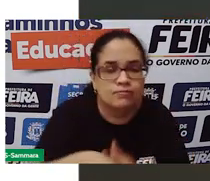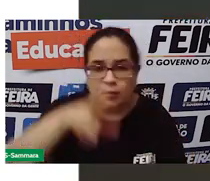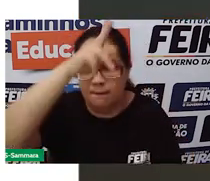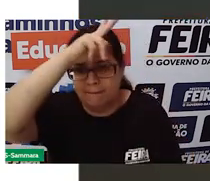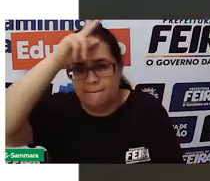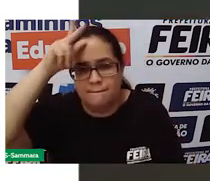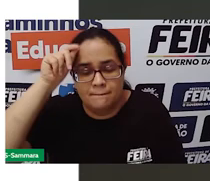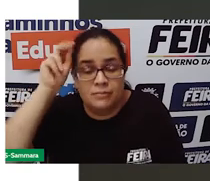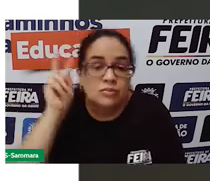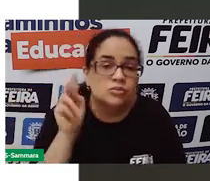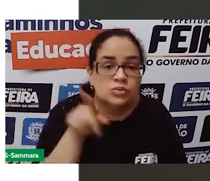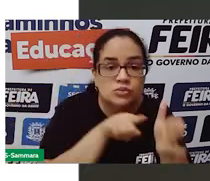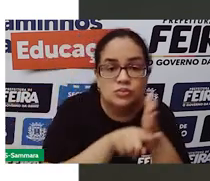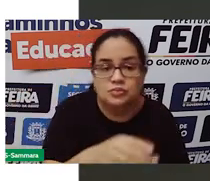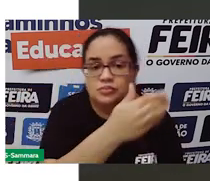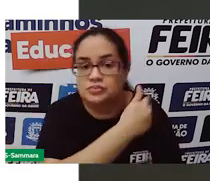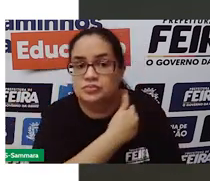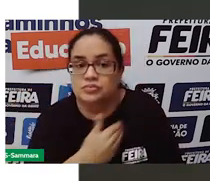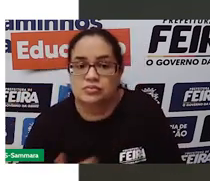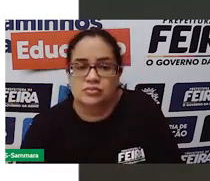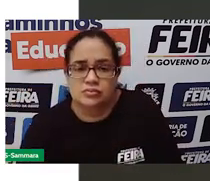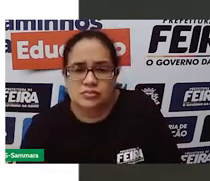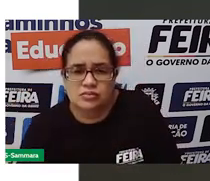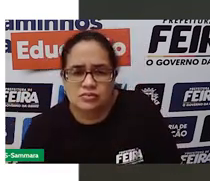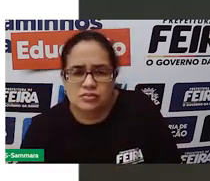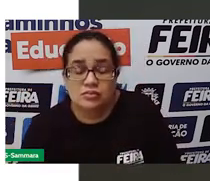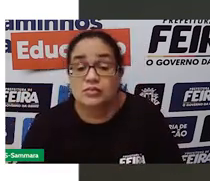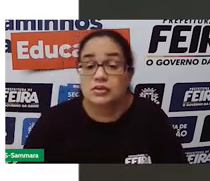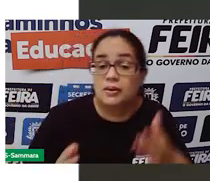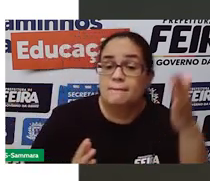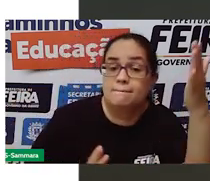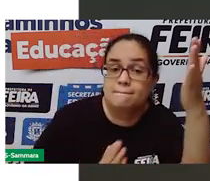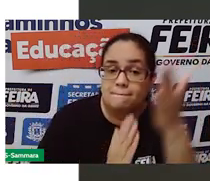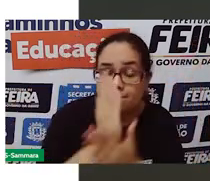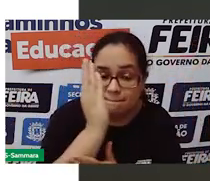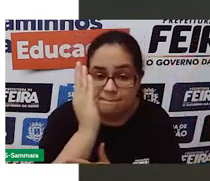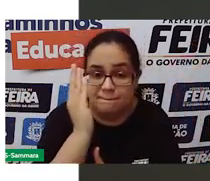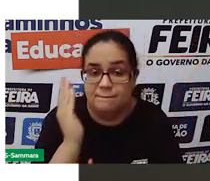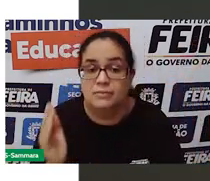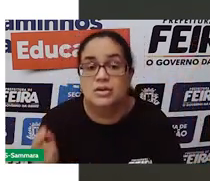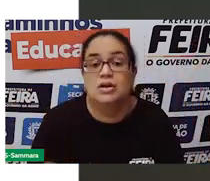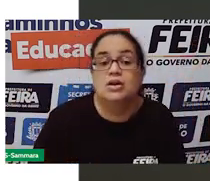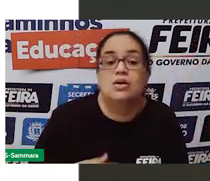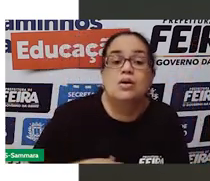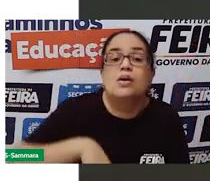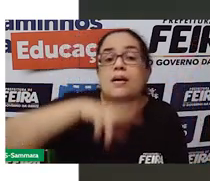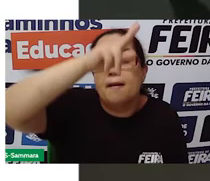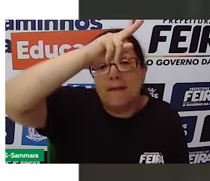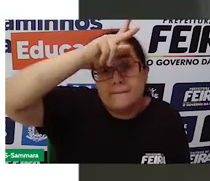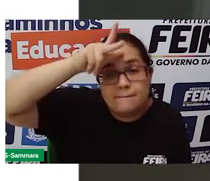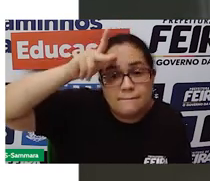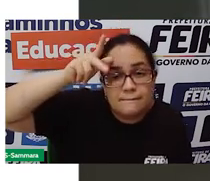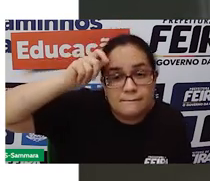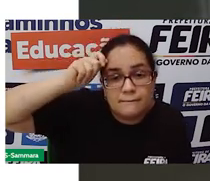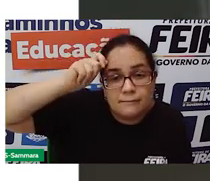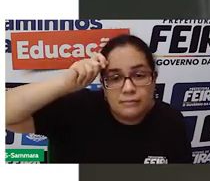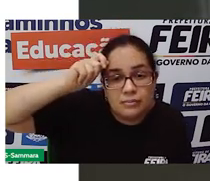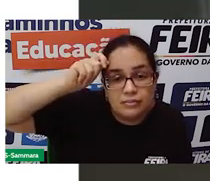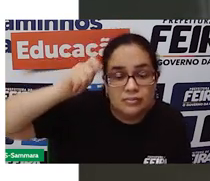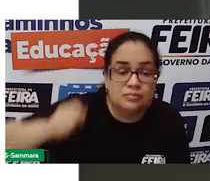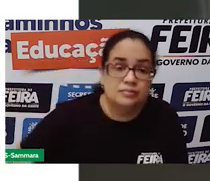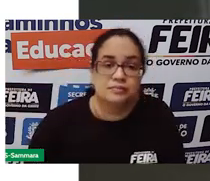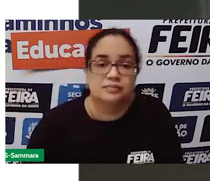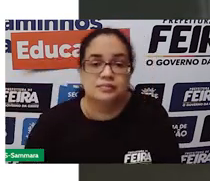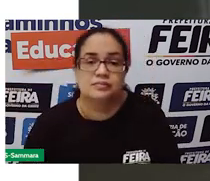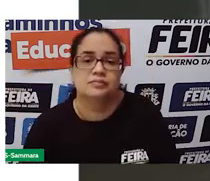funcionários públicos, avaliar os orçamentos do município e aprovar os gastos realizados pelo prefeito. Não há um limite de